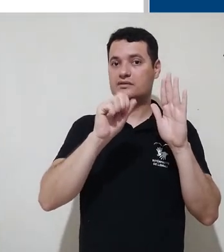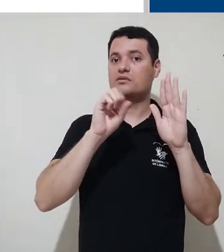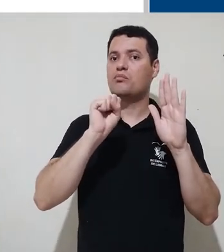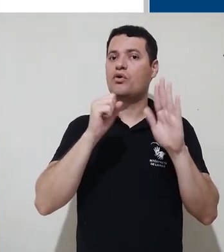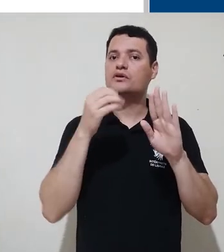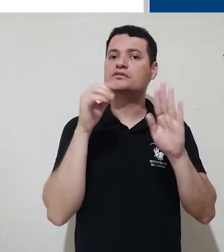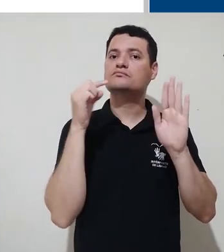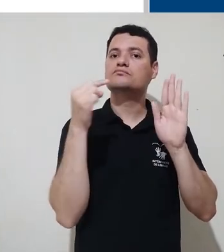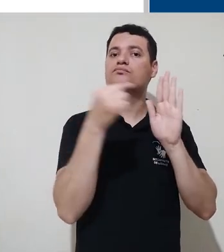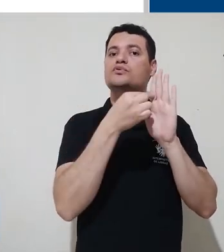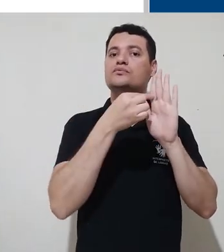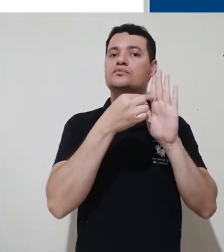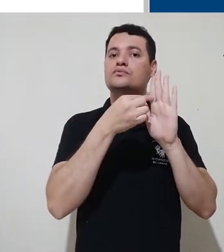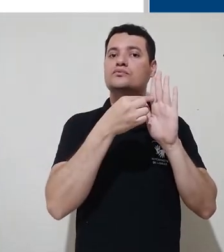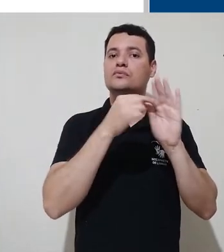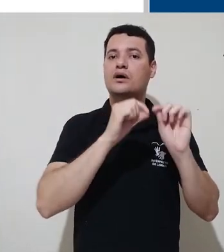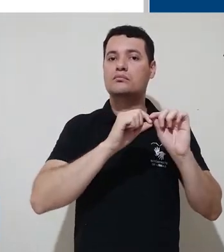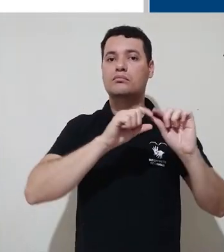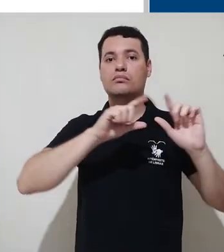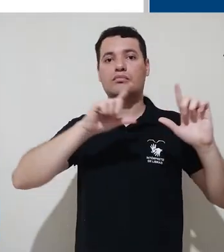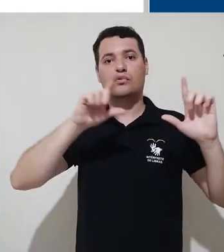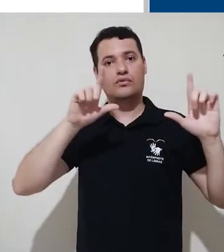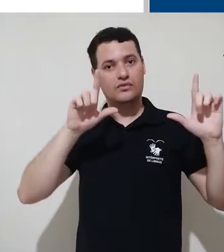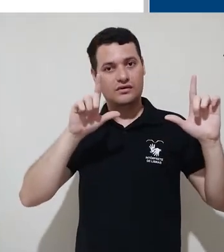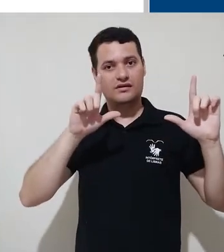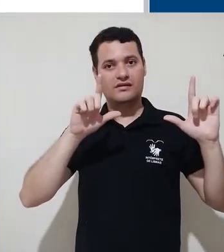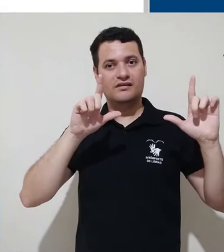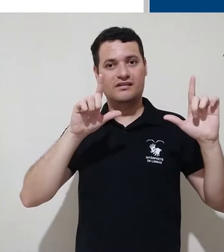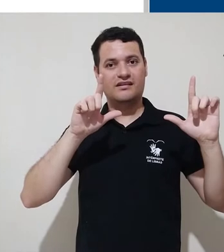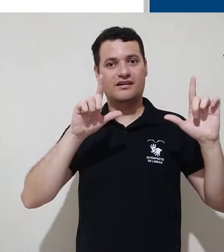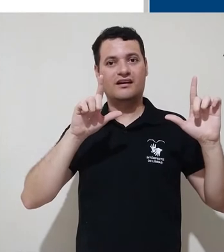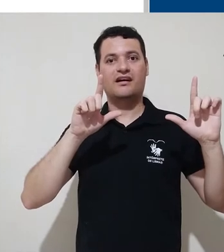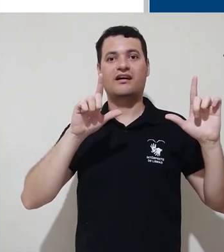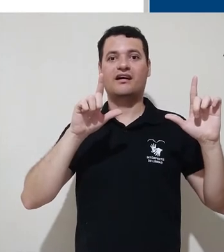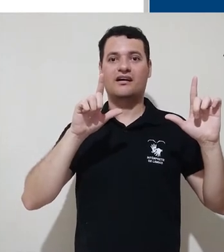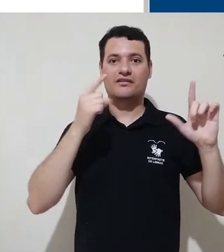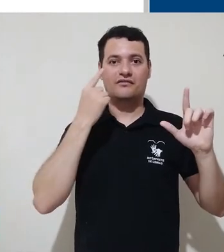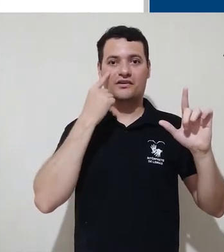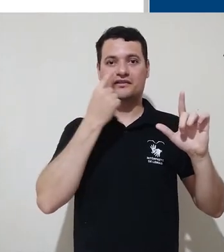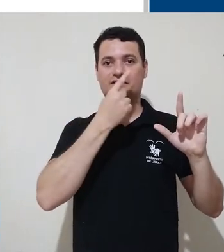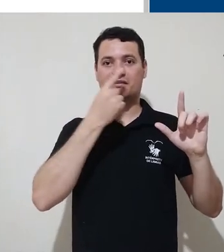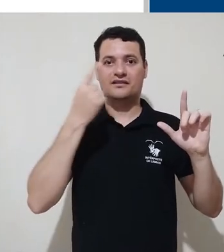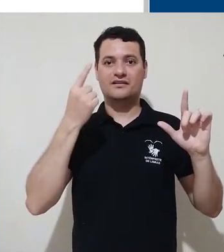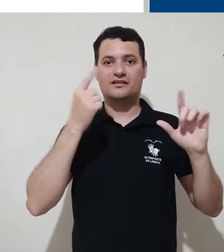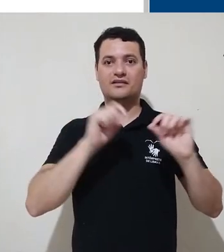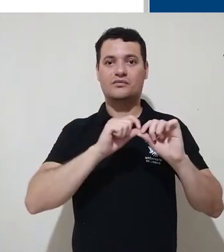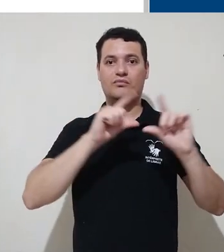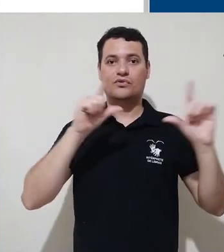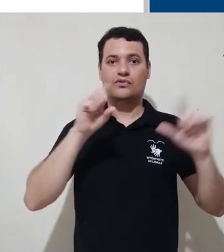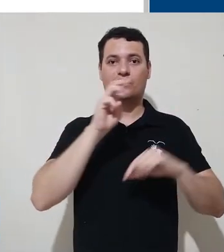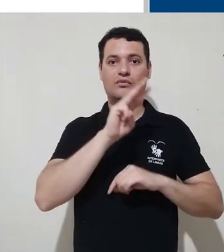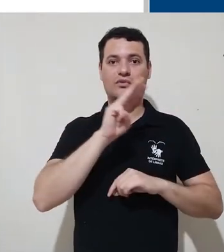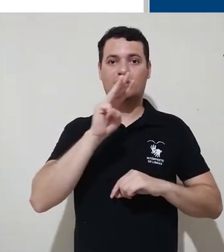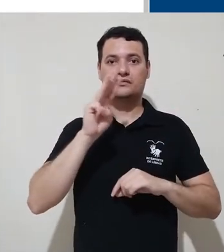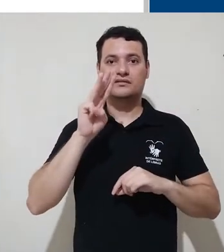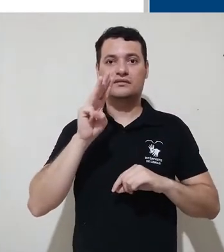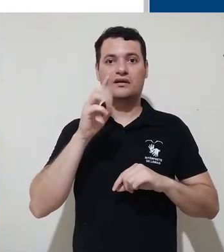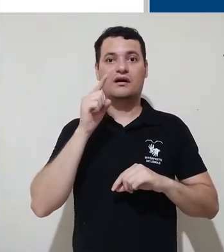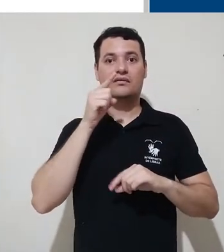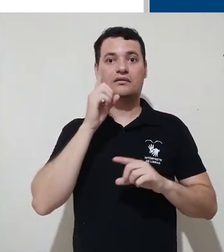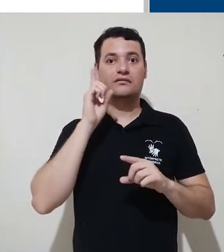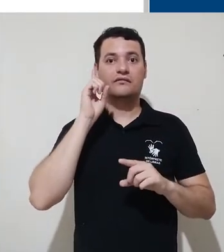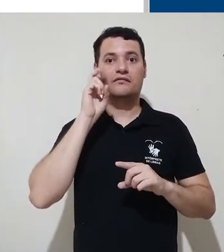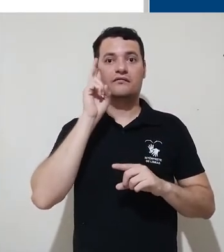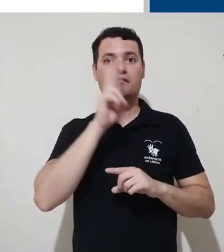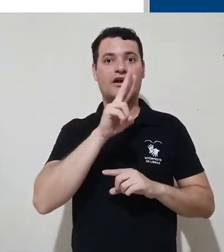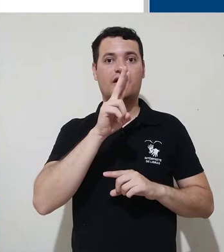clicando sobre elas. Se você clica sobre uma categoria, você vai para uma página onde você vai poder